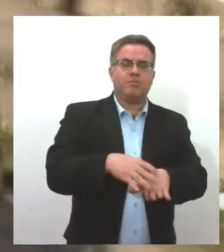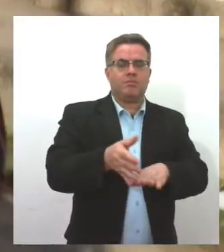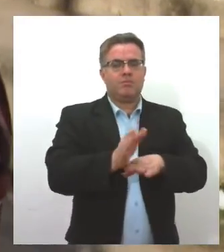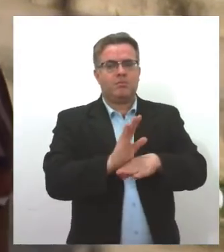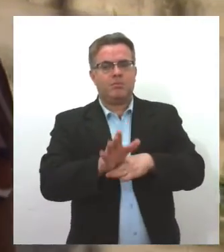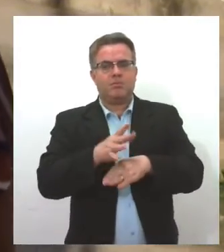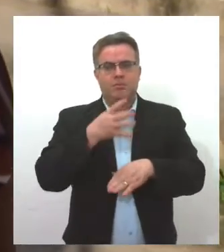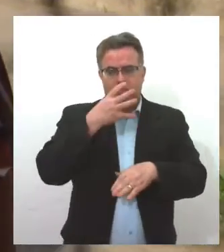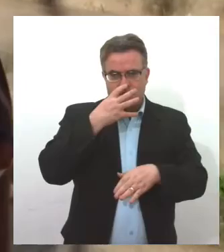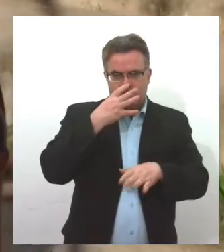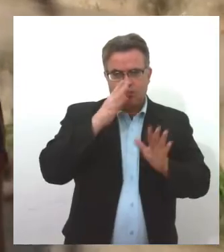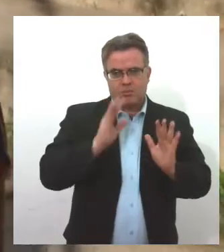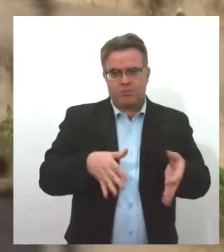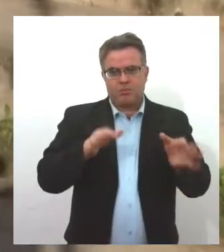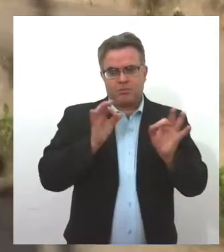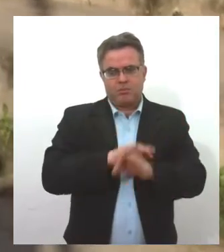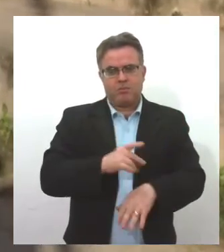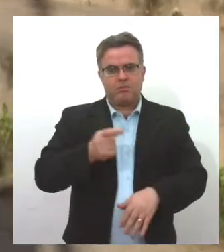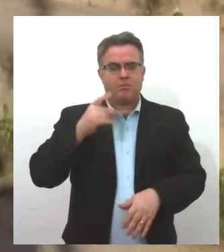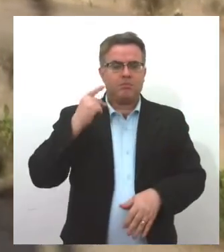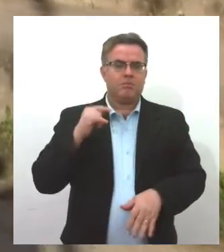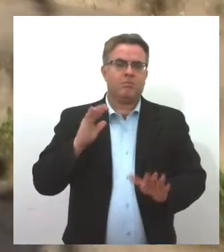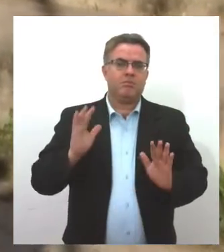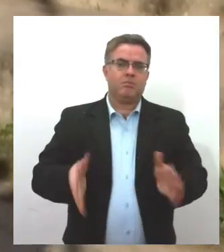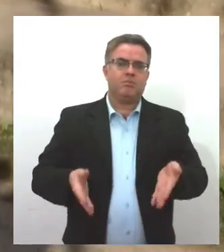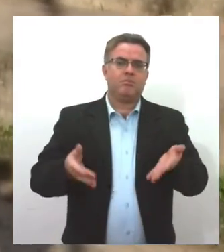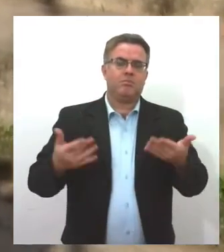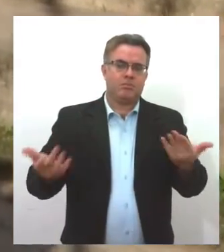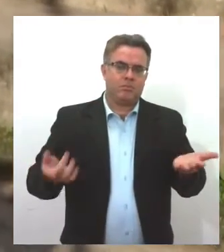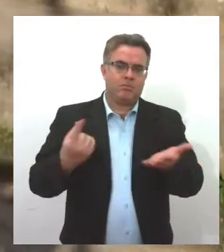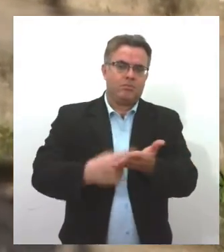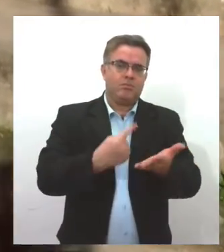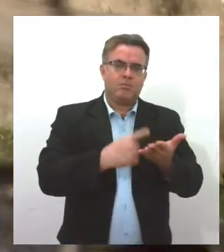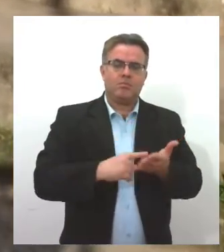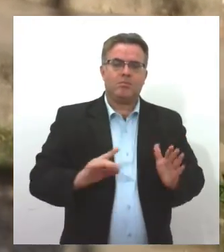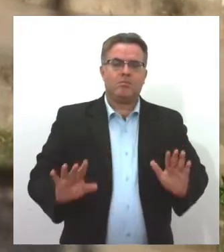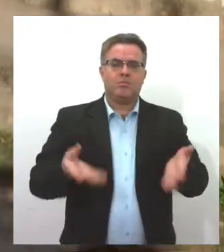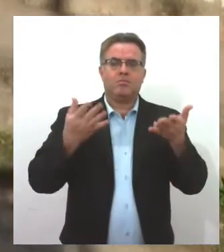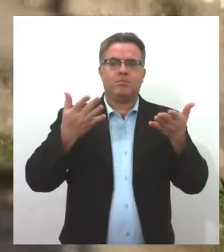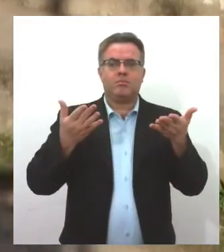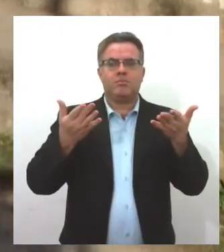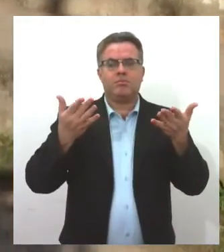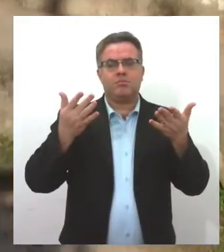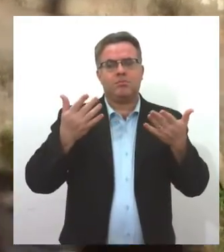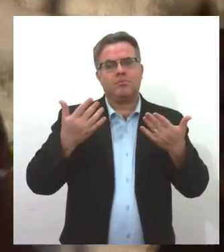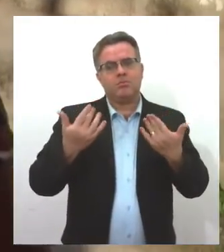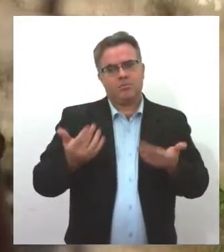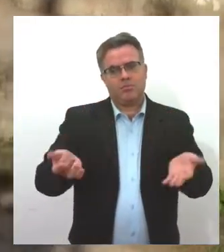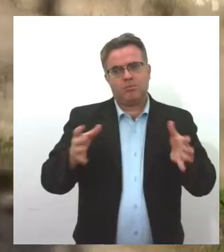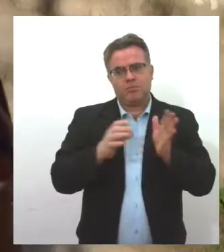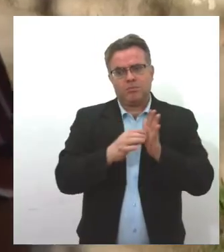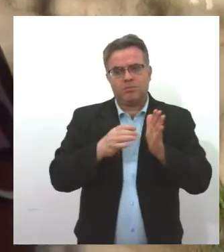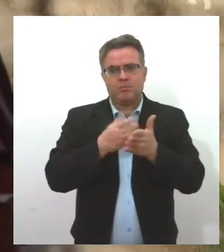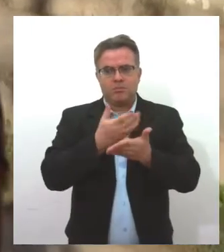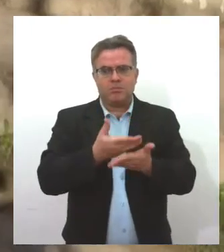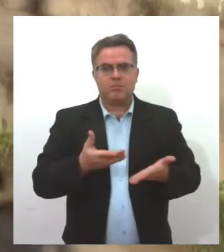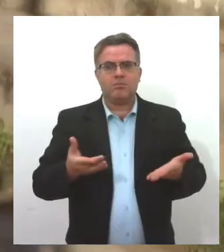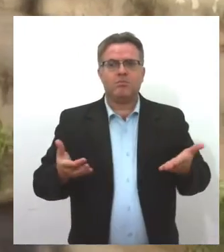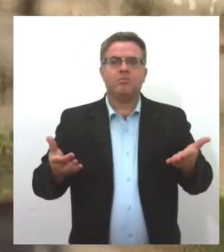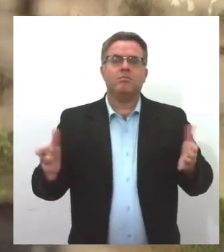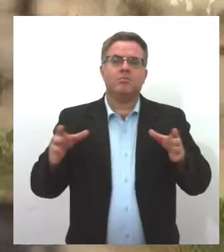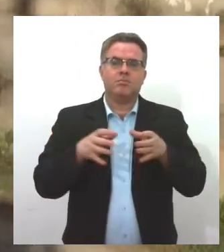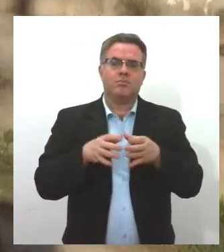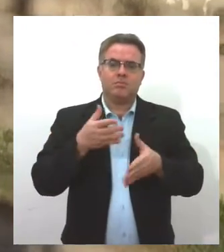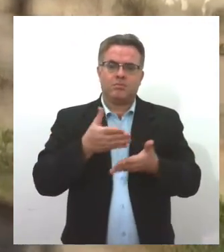como já levaram. E é ele que faz a felicidade da comunidade, do nosso auxílio da comunidade e é o grupo